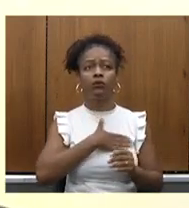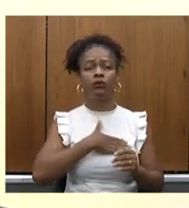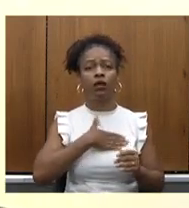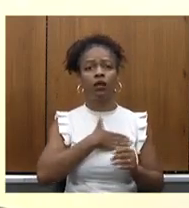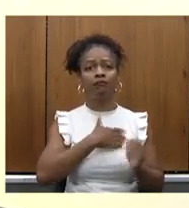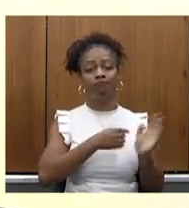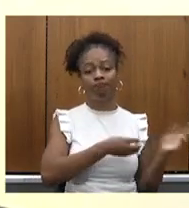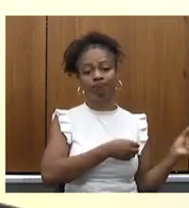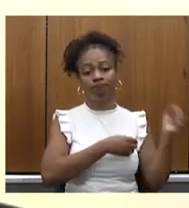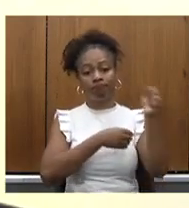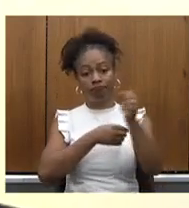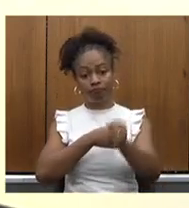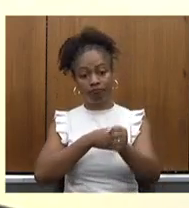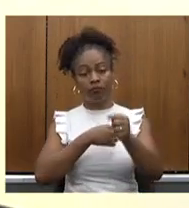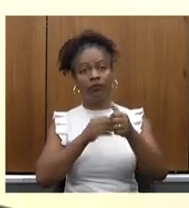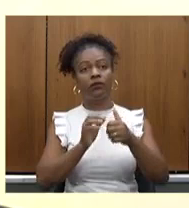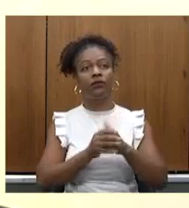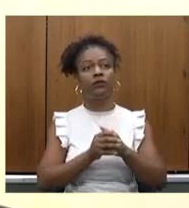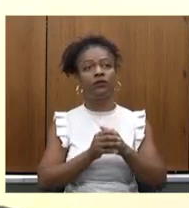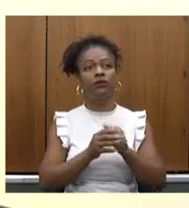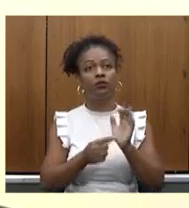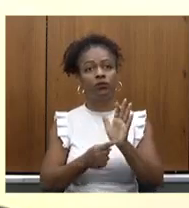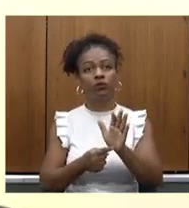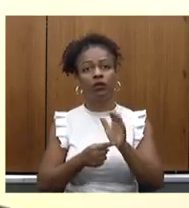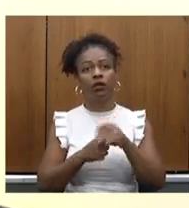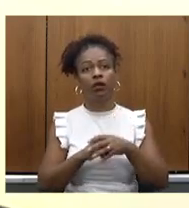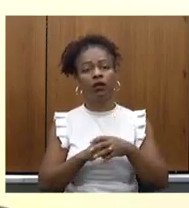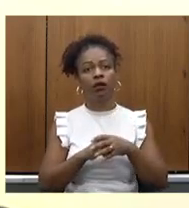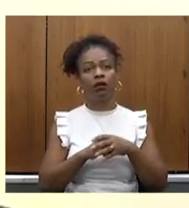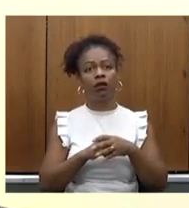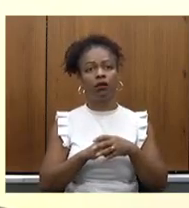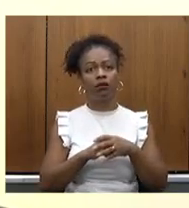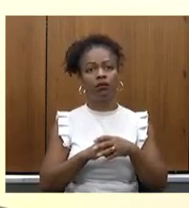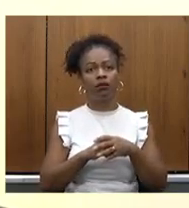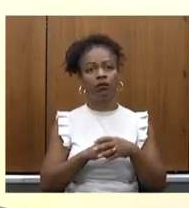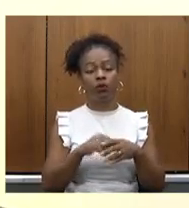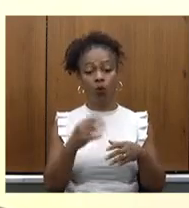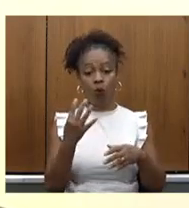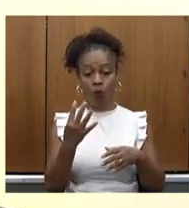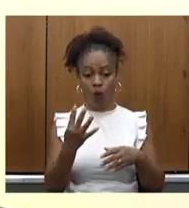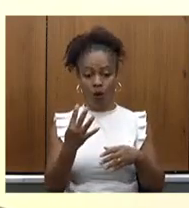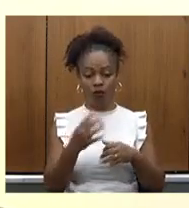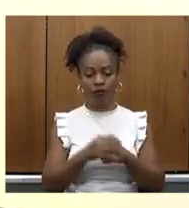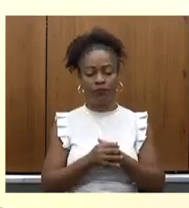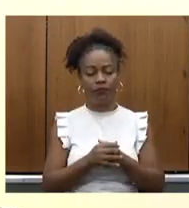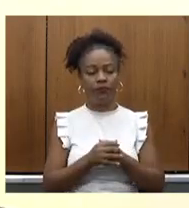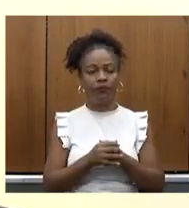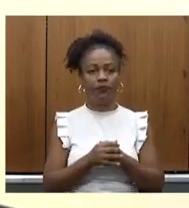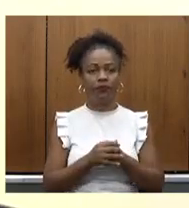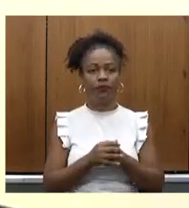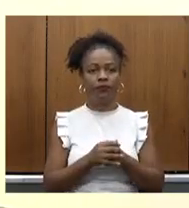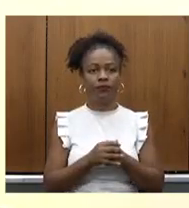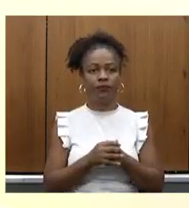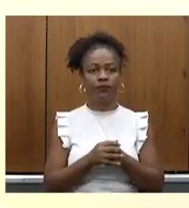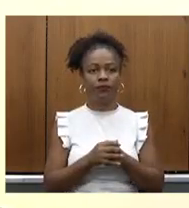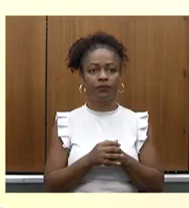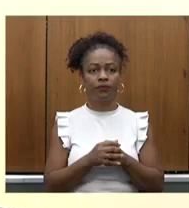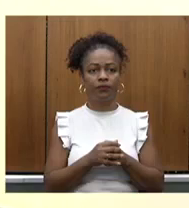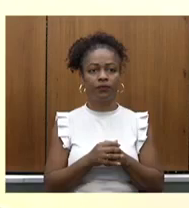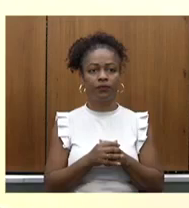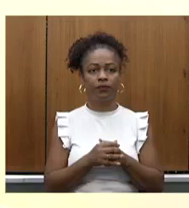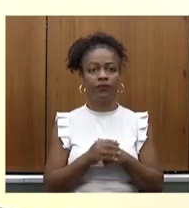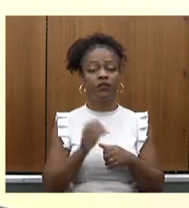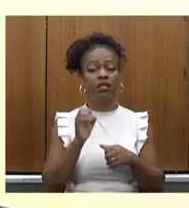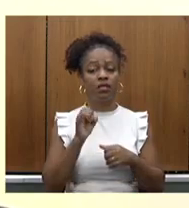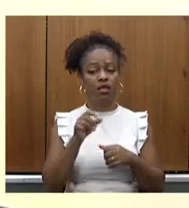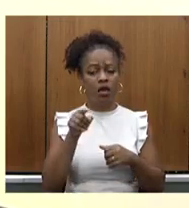questões. Gostaria, eu vou apresentar as quatro de uma vez só, secretário, e se o senhor entender por bem, o senhor